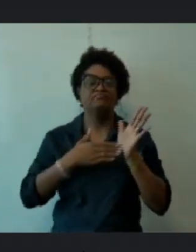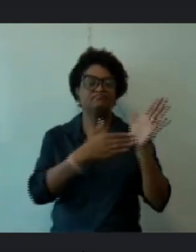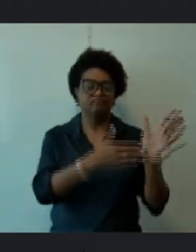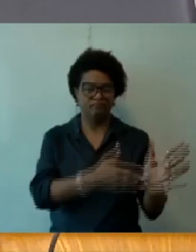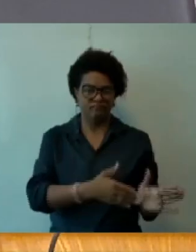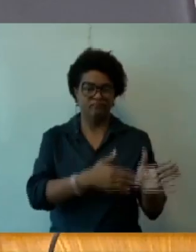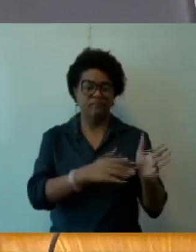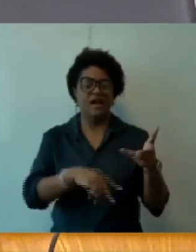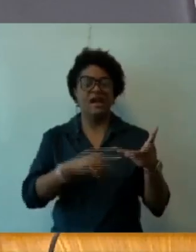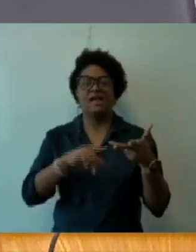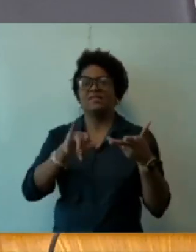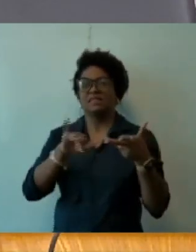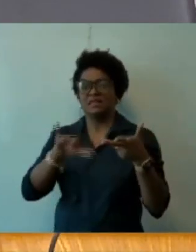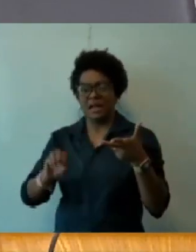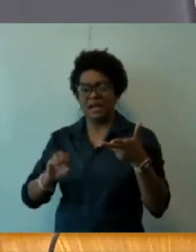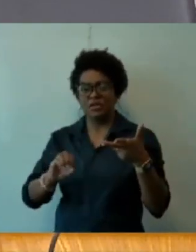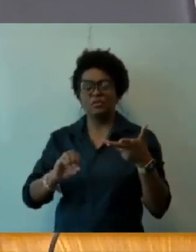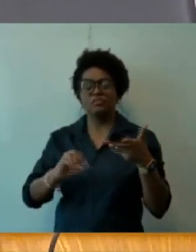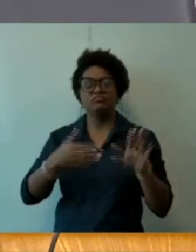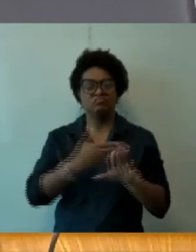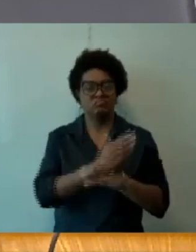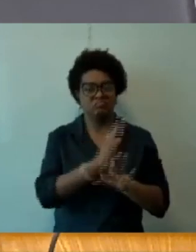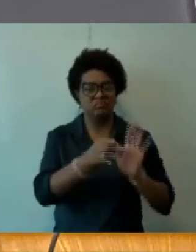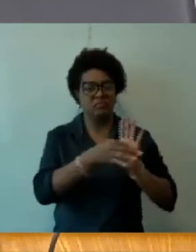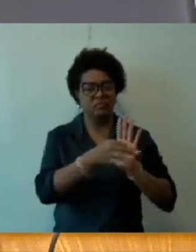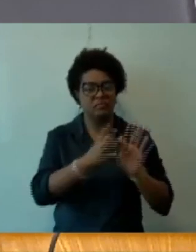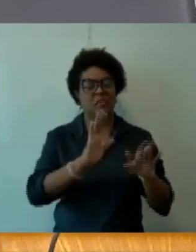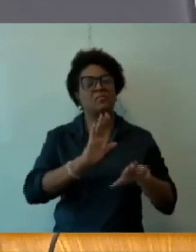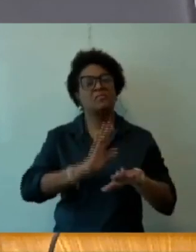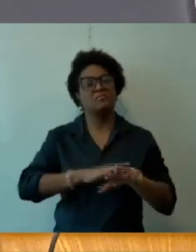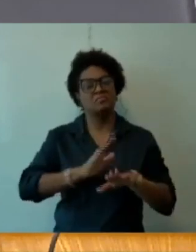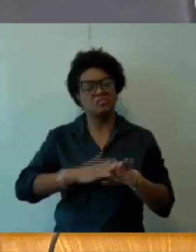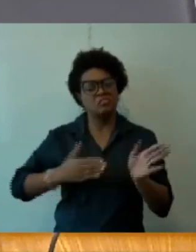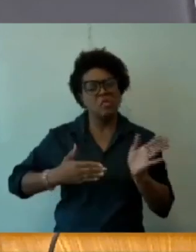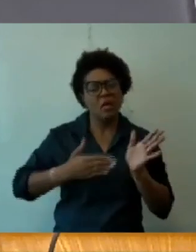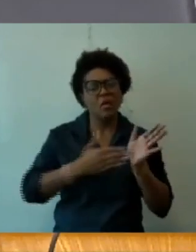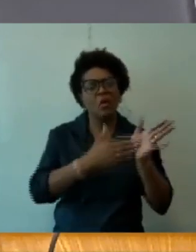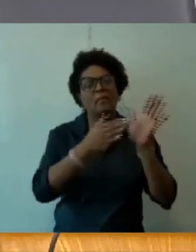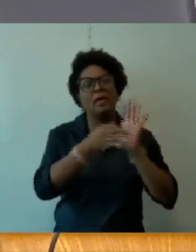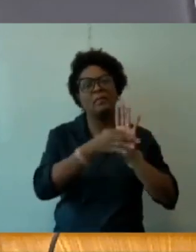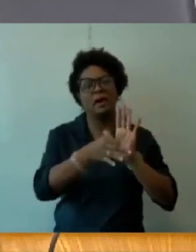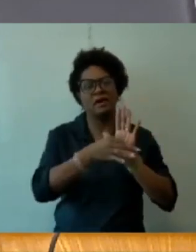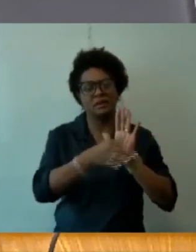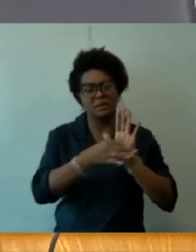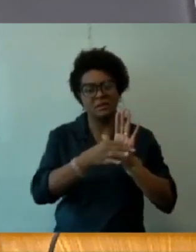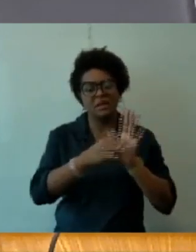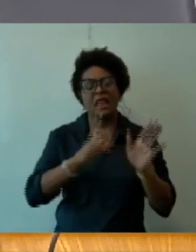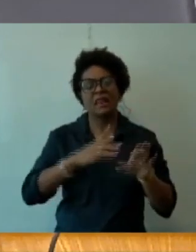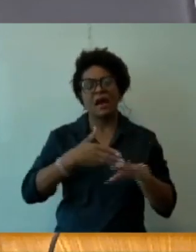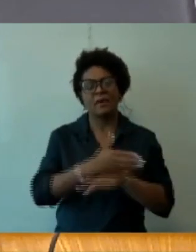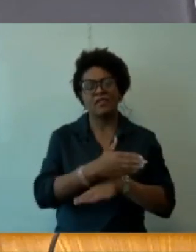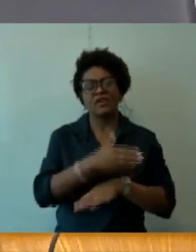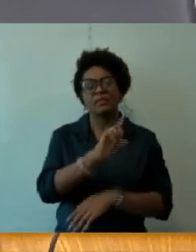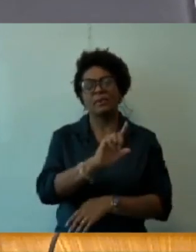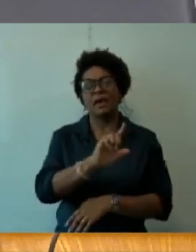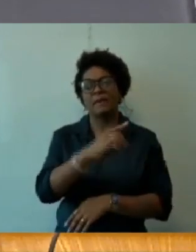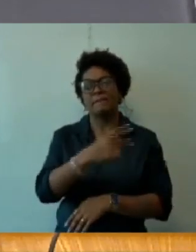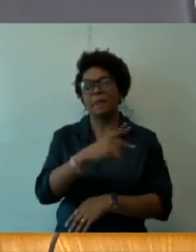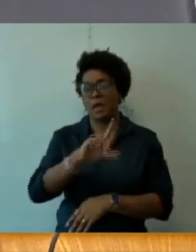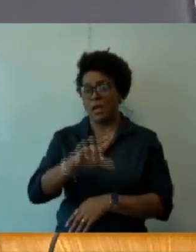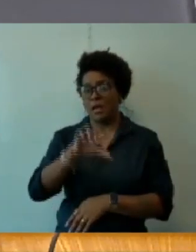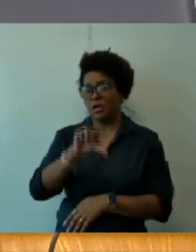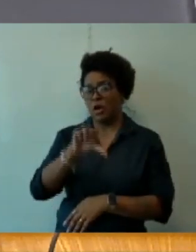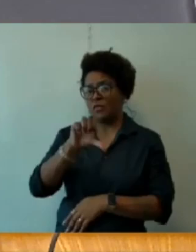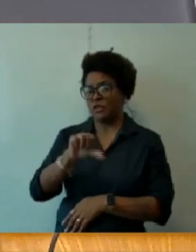aprovação do parecer. Eu, vereador Jorge Santo, acompanho também o parecer do relator. Está aprovado o parecer do PL 992, barra 2024.